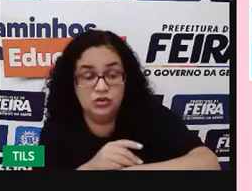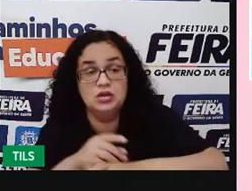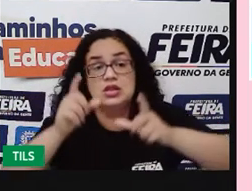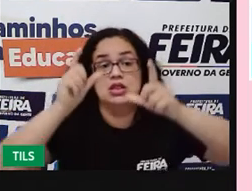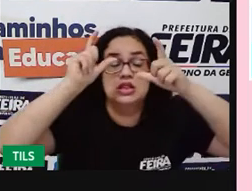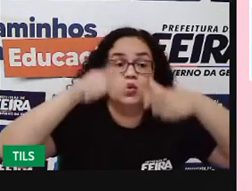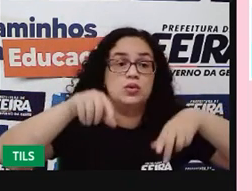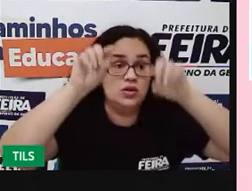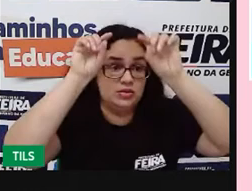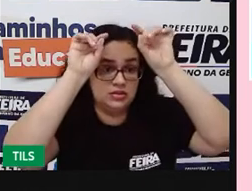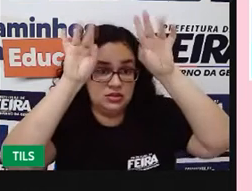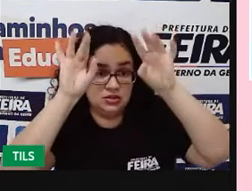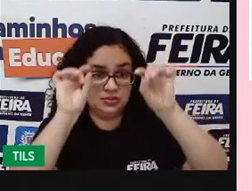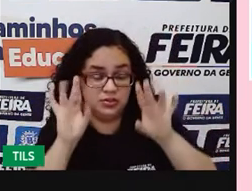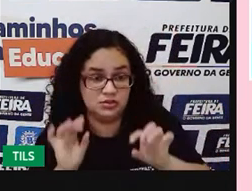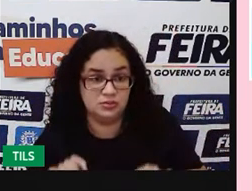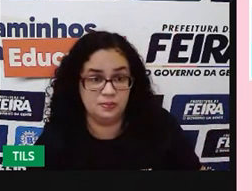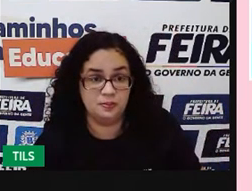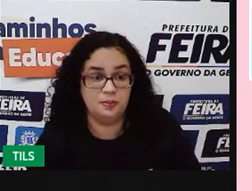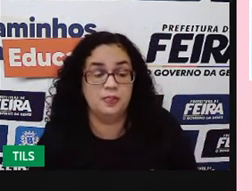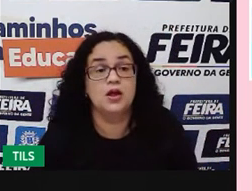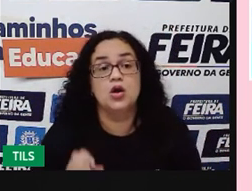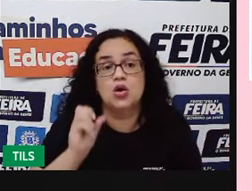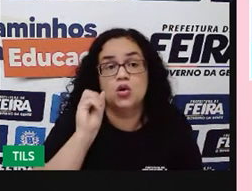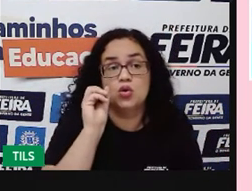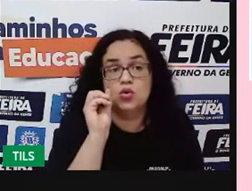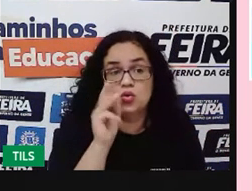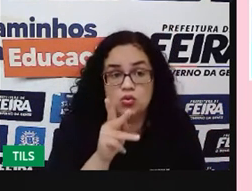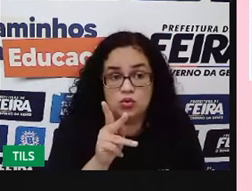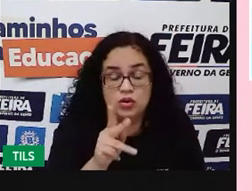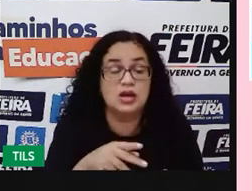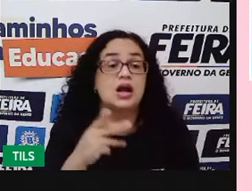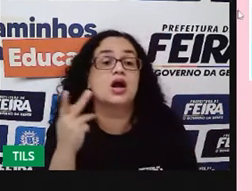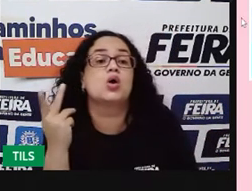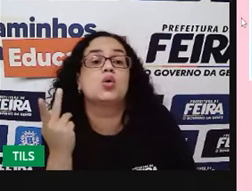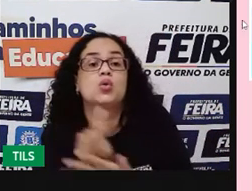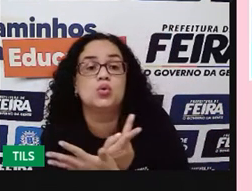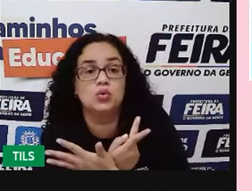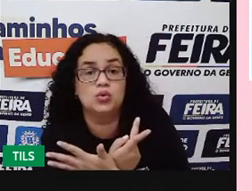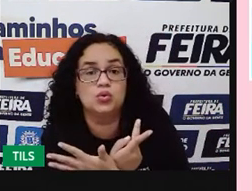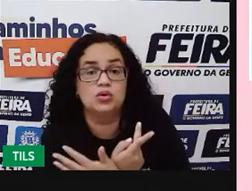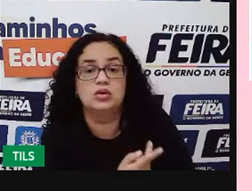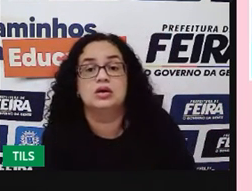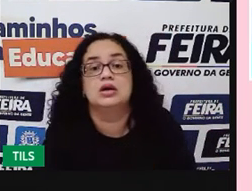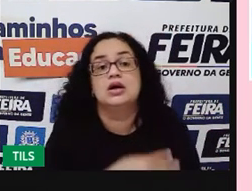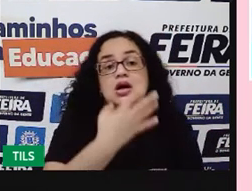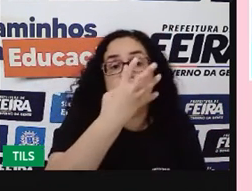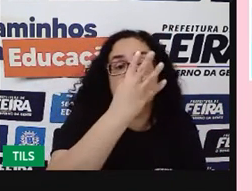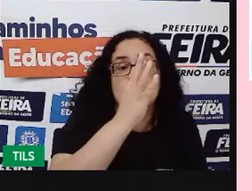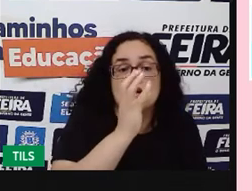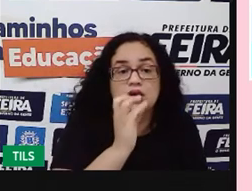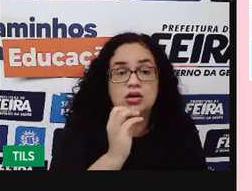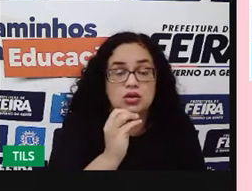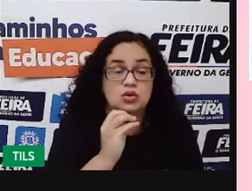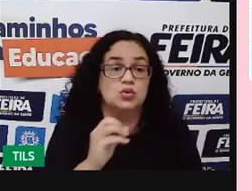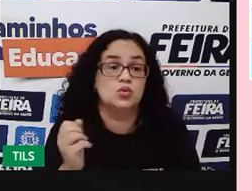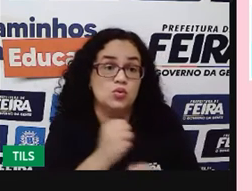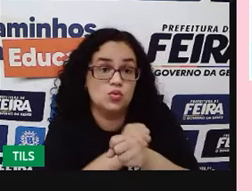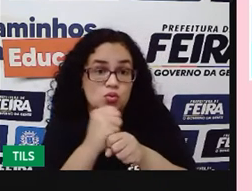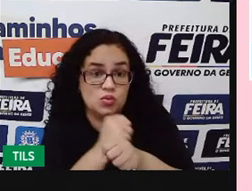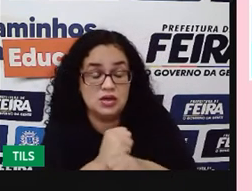local específico, restrito, certo? Então, o que acontece aqui, ó? Uns 40 primeiros dias do ano,